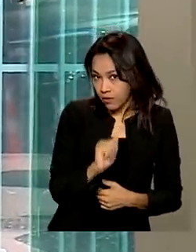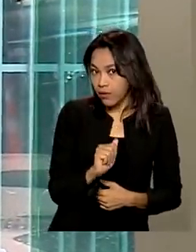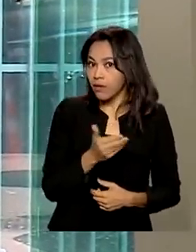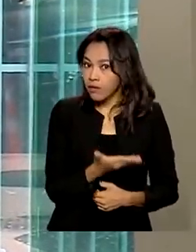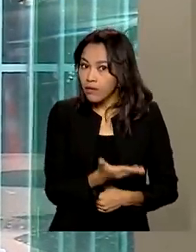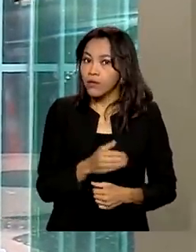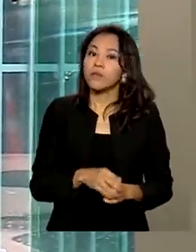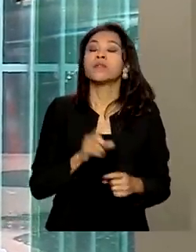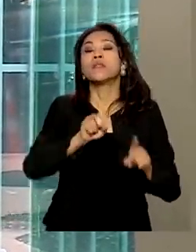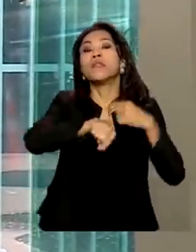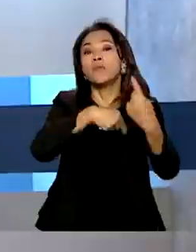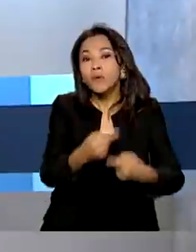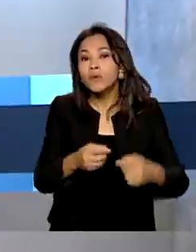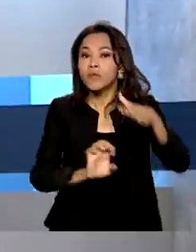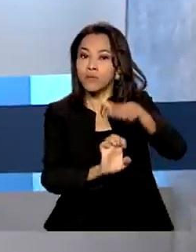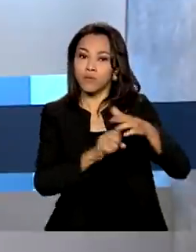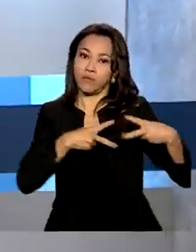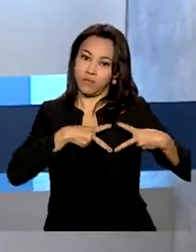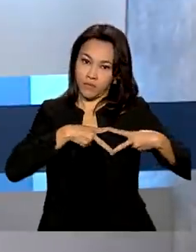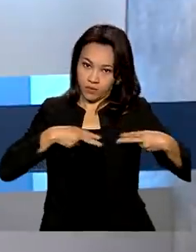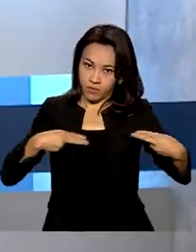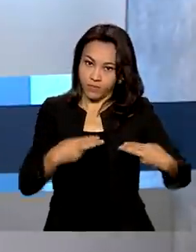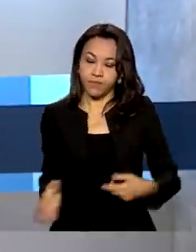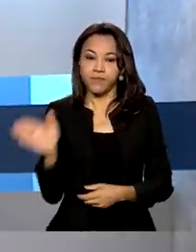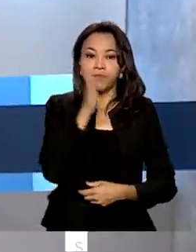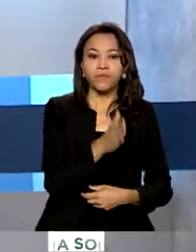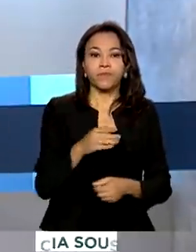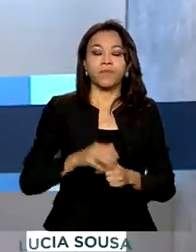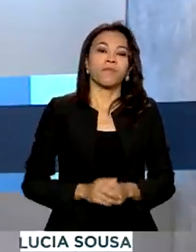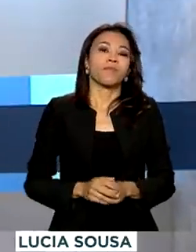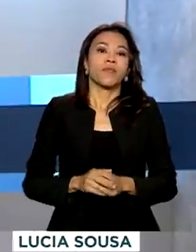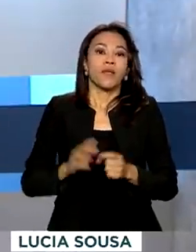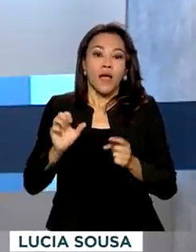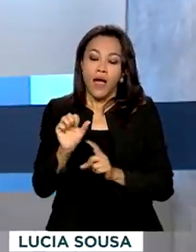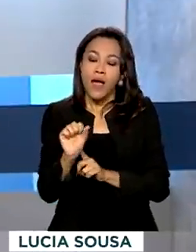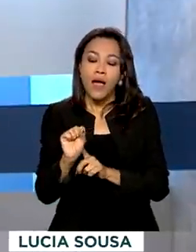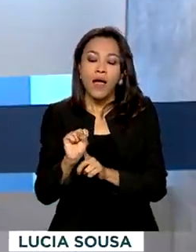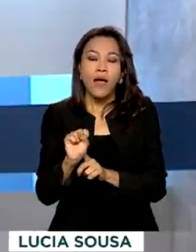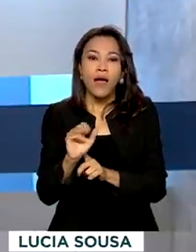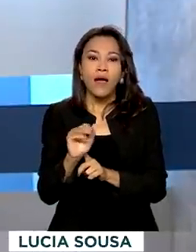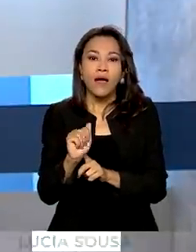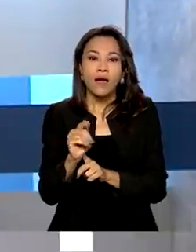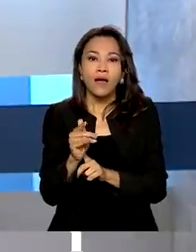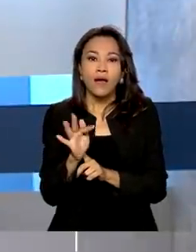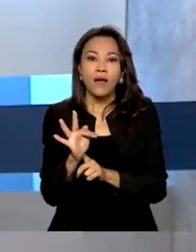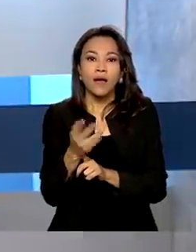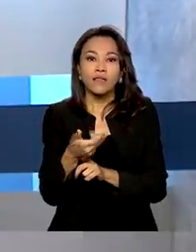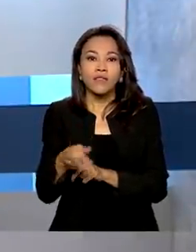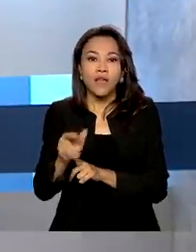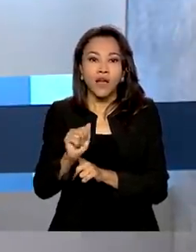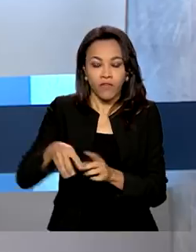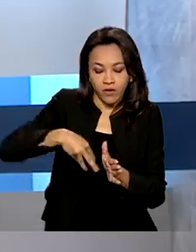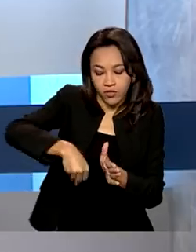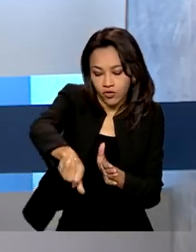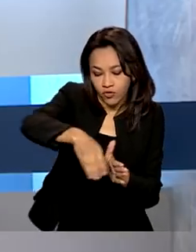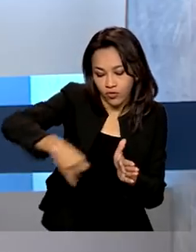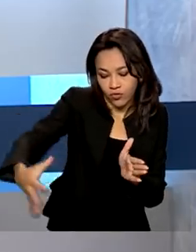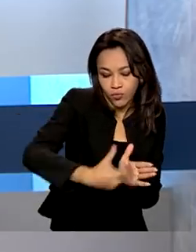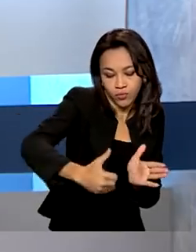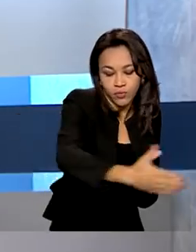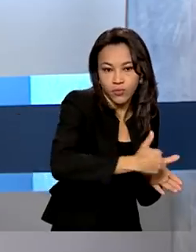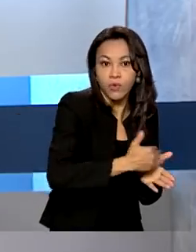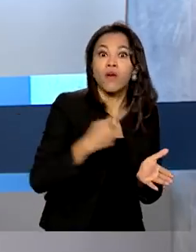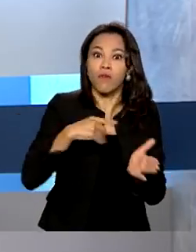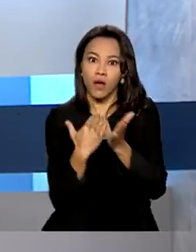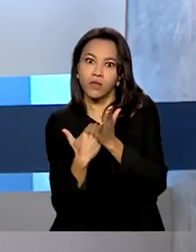o caso da Petrobras. A safra de grãos que está sendo colhida no país deve superar em mais de